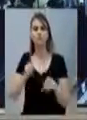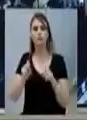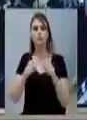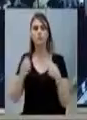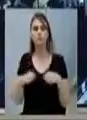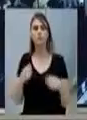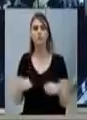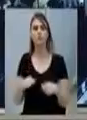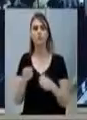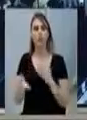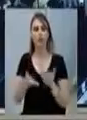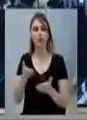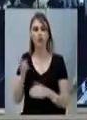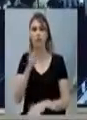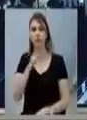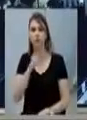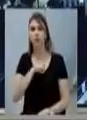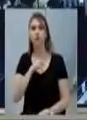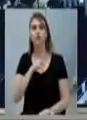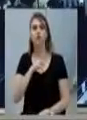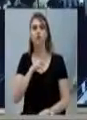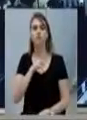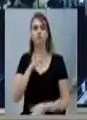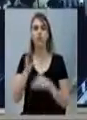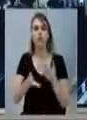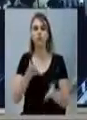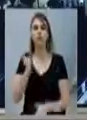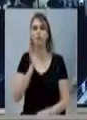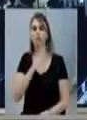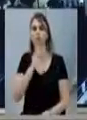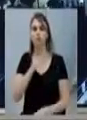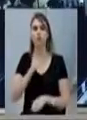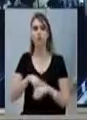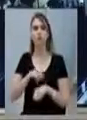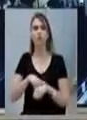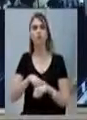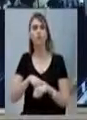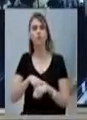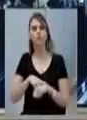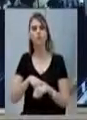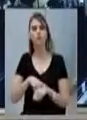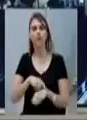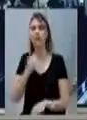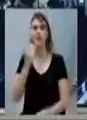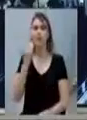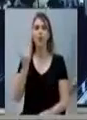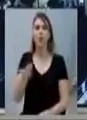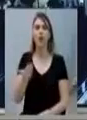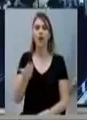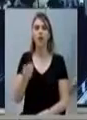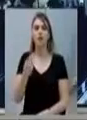precisa. De um atendimento de urgência, de um atendimento de emergência, naquele momento. Tu não pede para ficar doente.